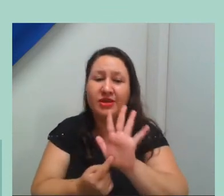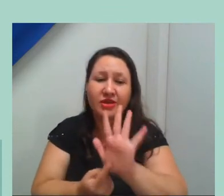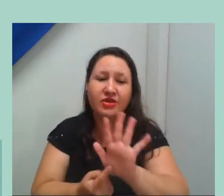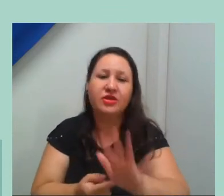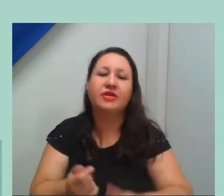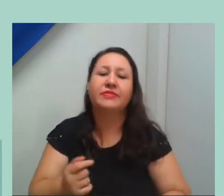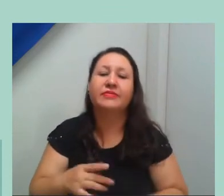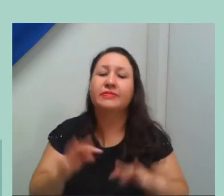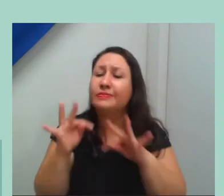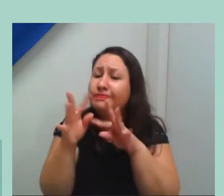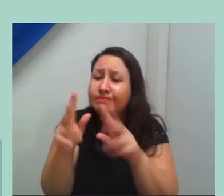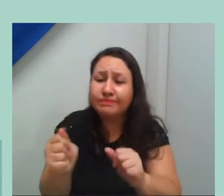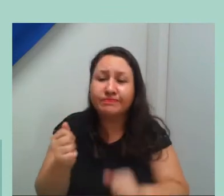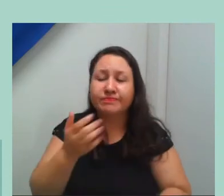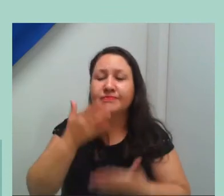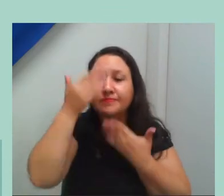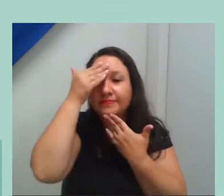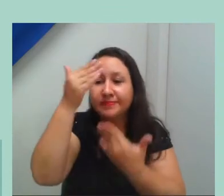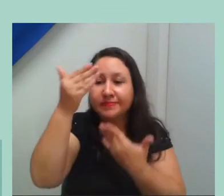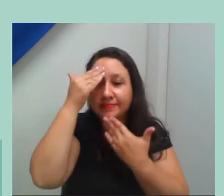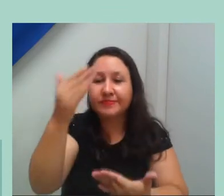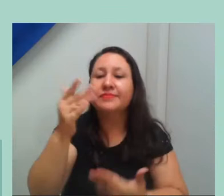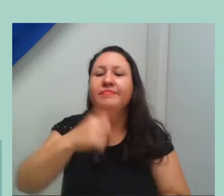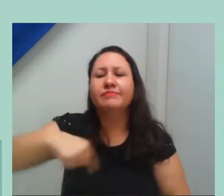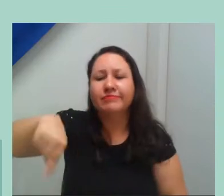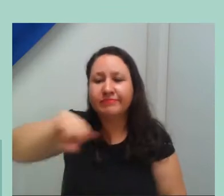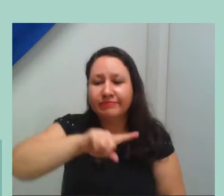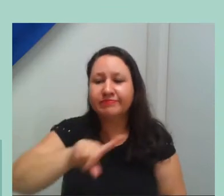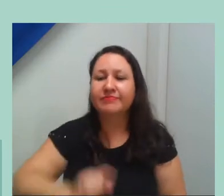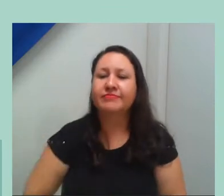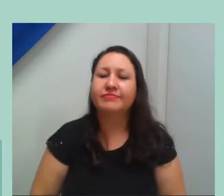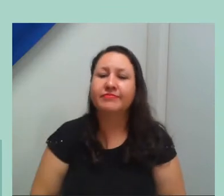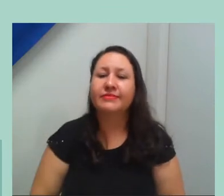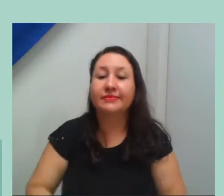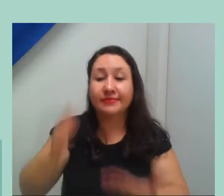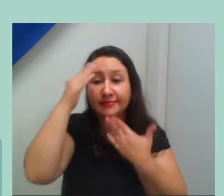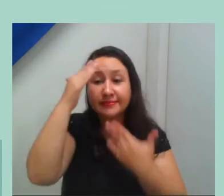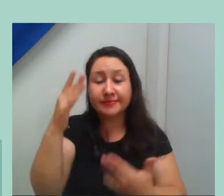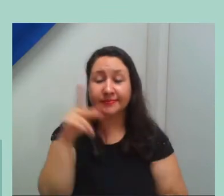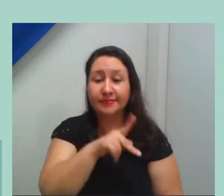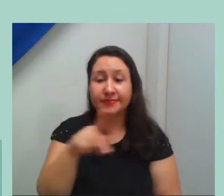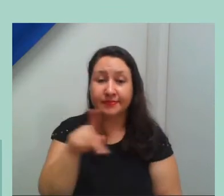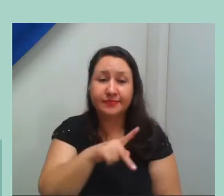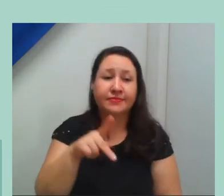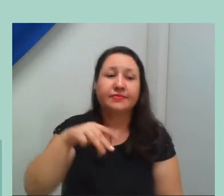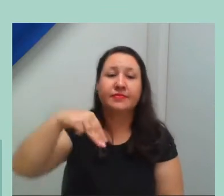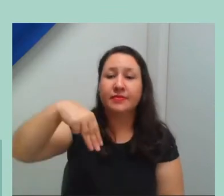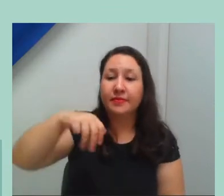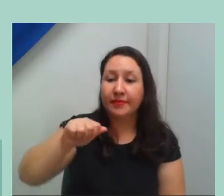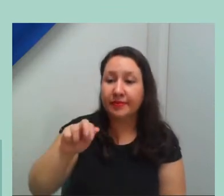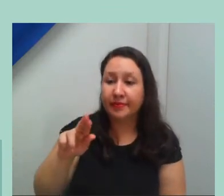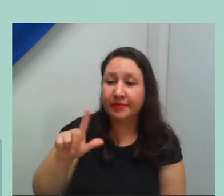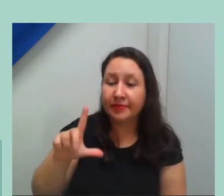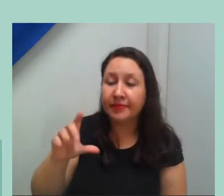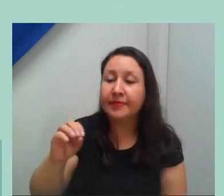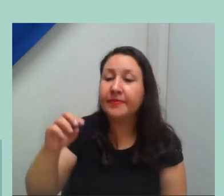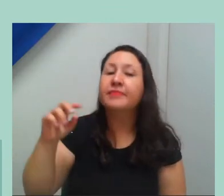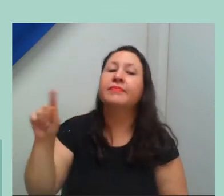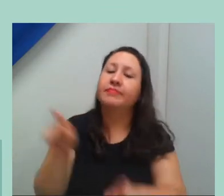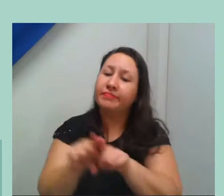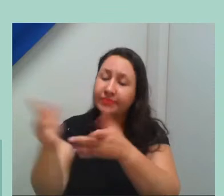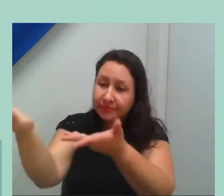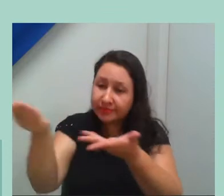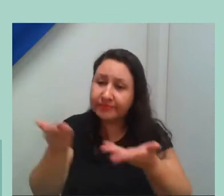a Proímpia e na pessoa do professor Marlon, que está representando o pró-reitor, pela condução da política, e os